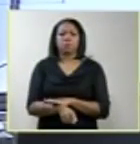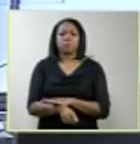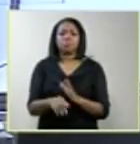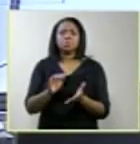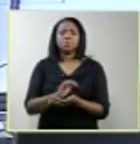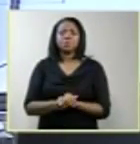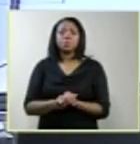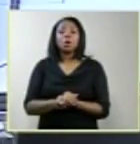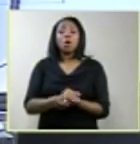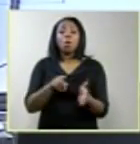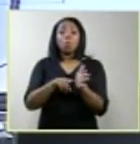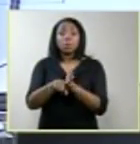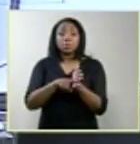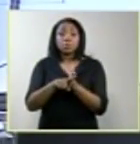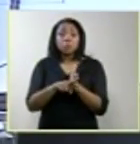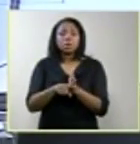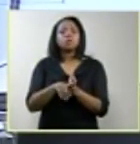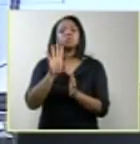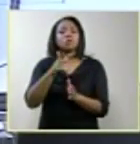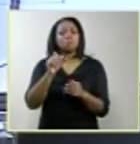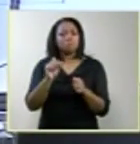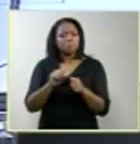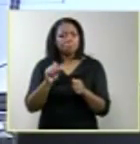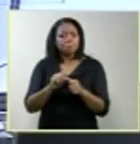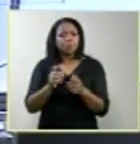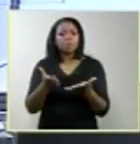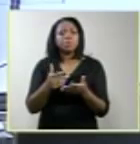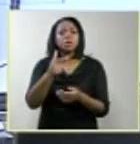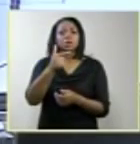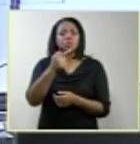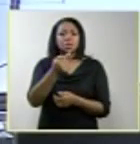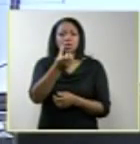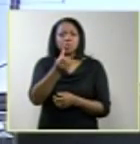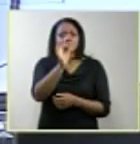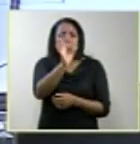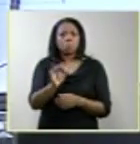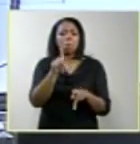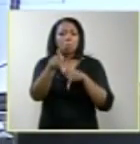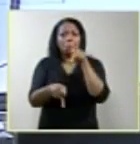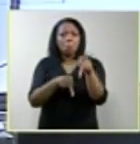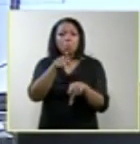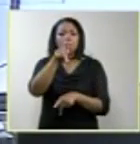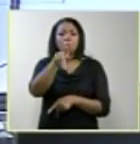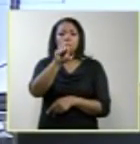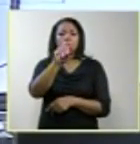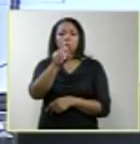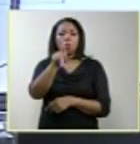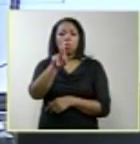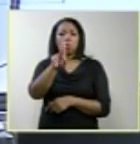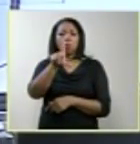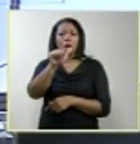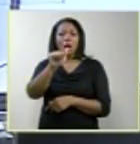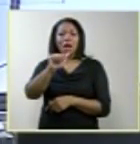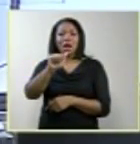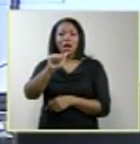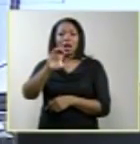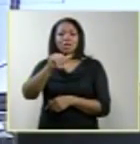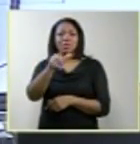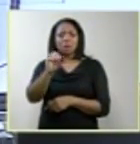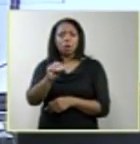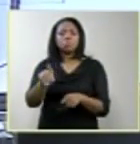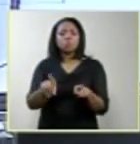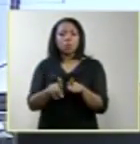Uma pesquisa do IBOP mostra que 76% da população que foi pesquisada são favoráveis